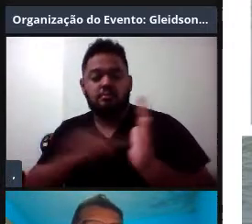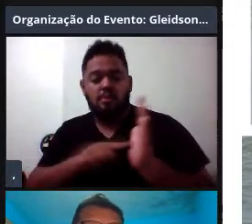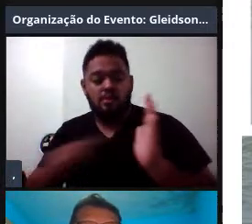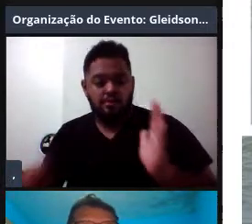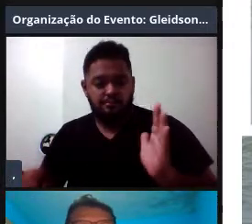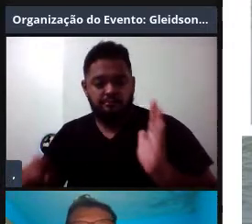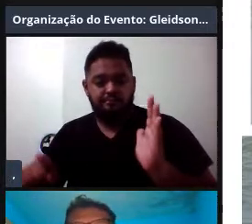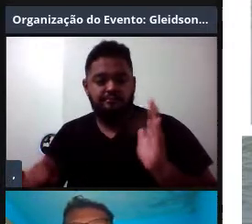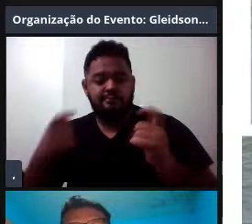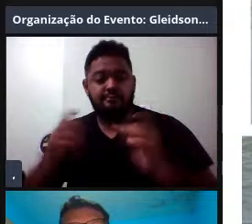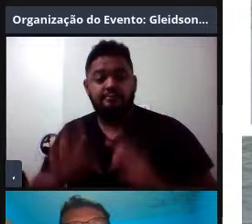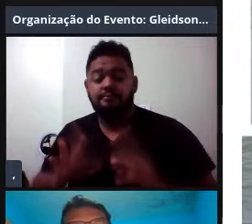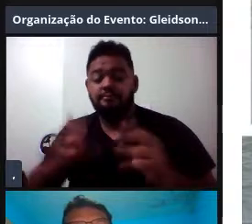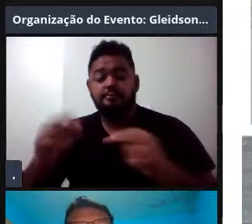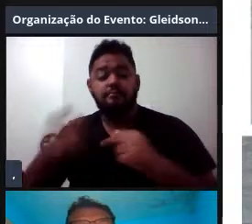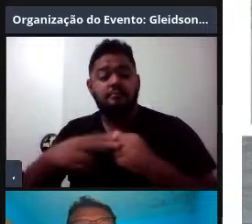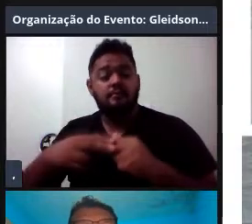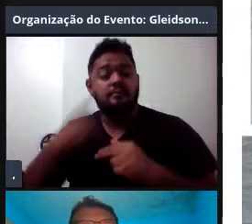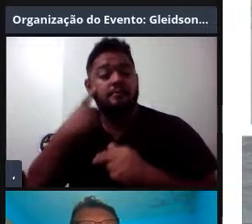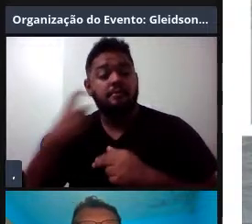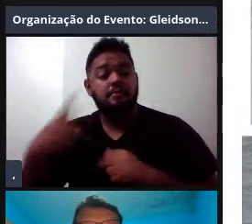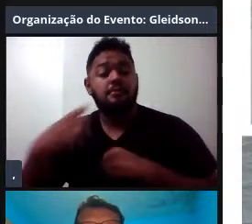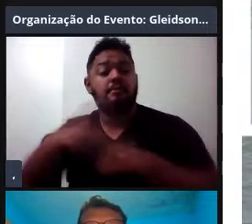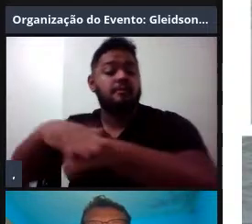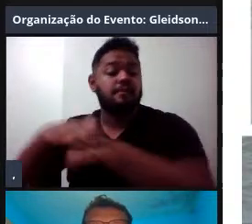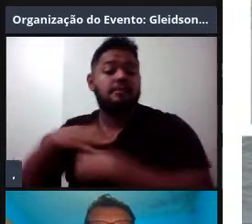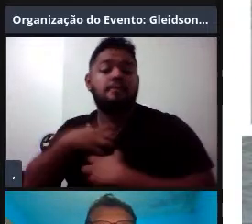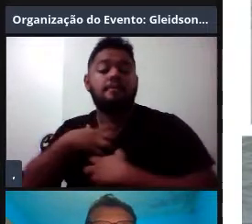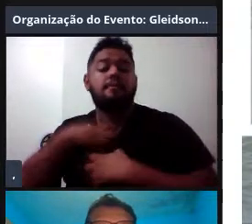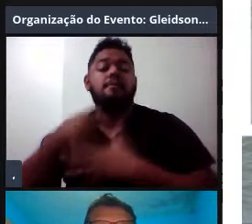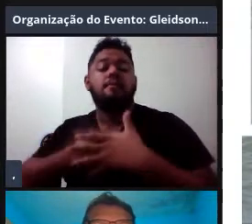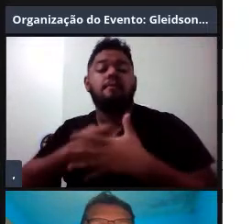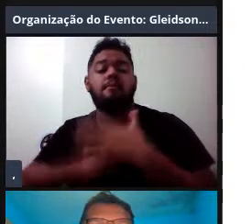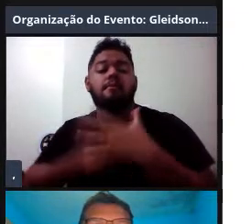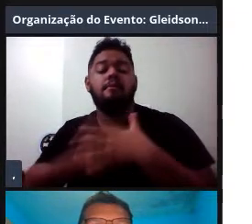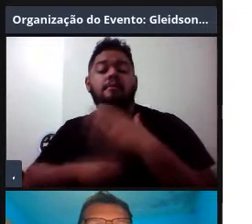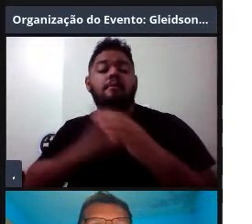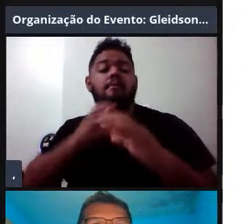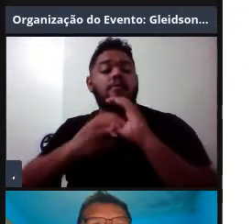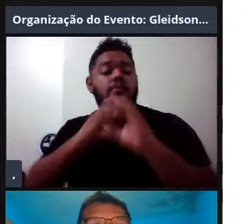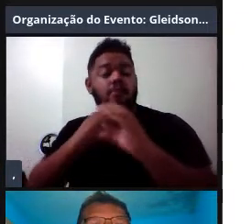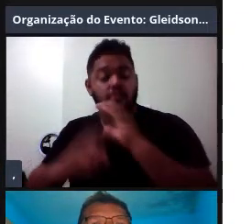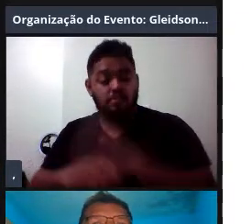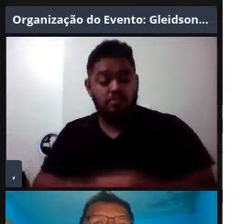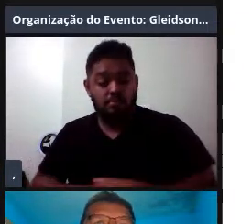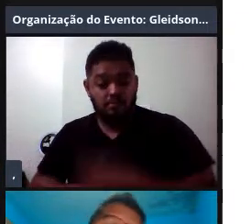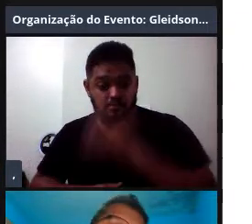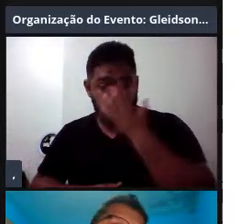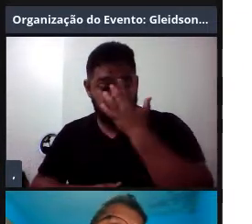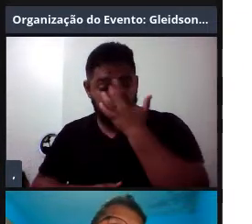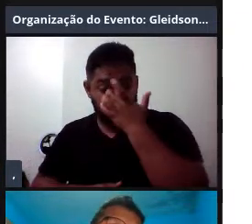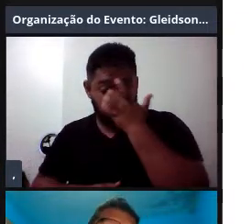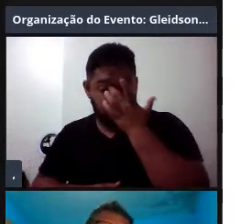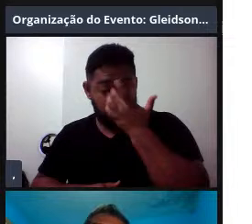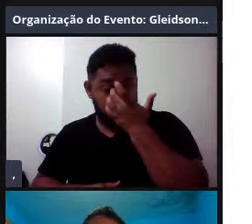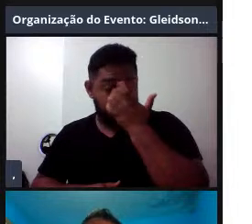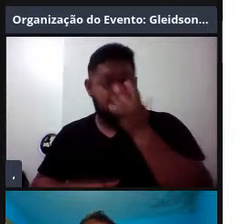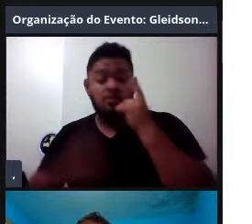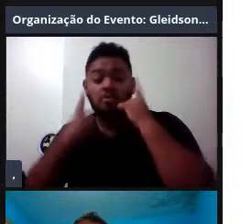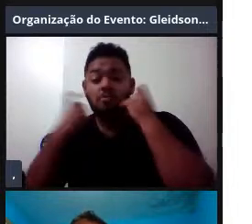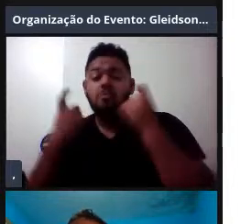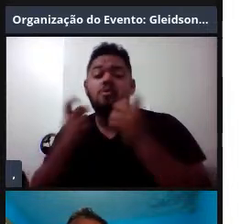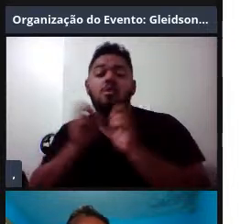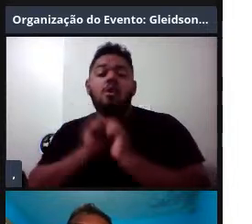todos utilizam o som de uma forma ou outra para essas funções vitais. Então, como o som é produzido nos